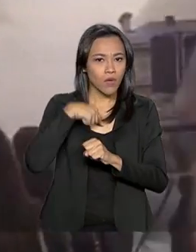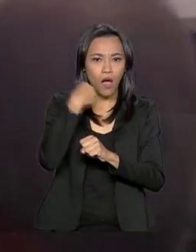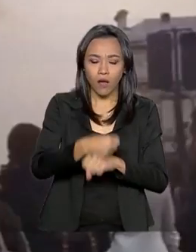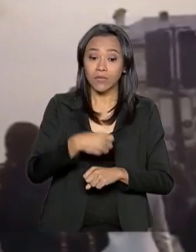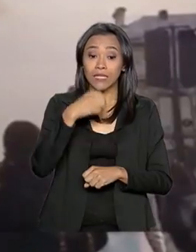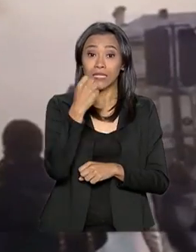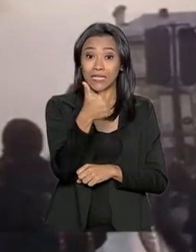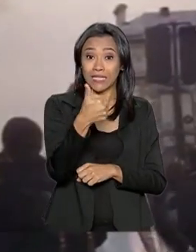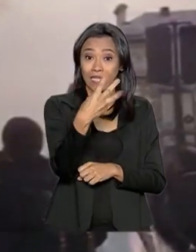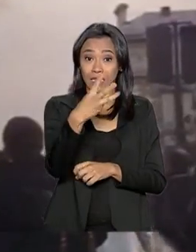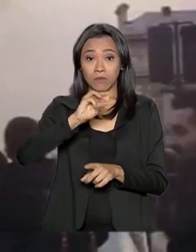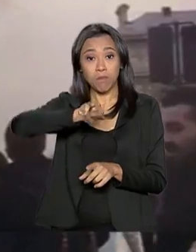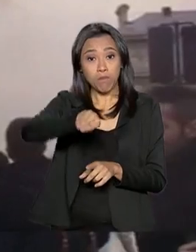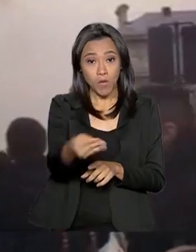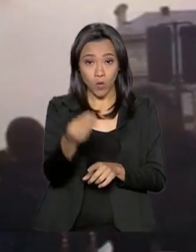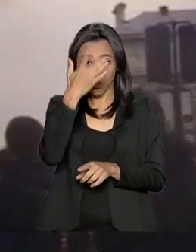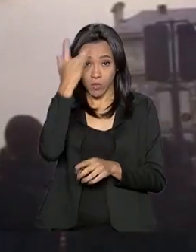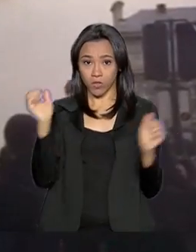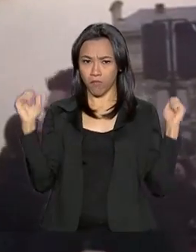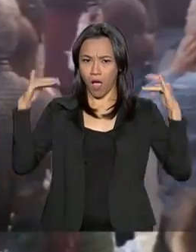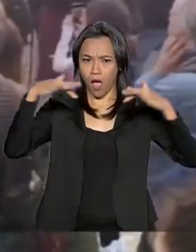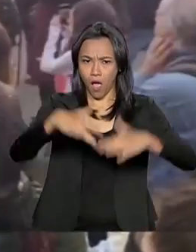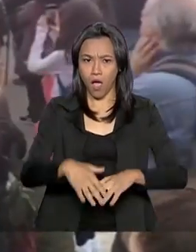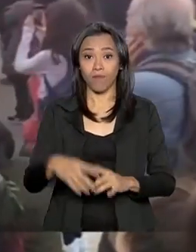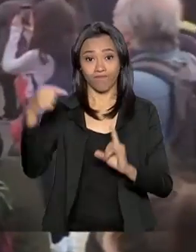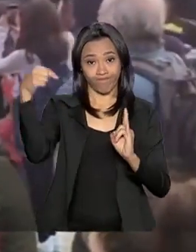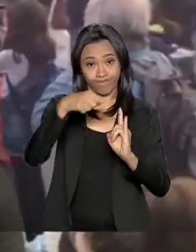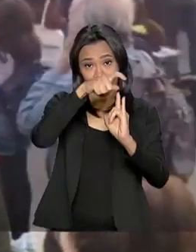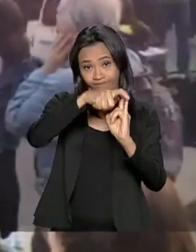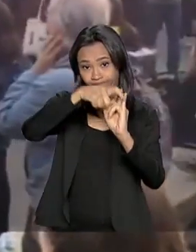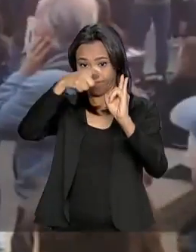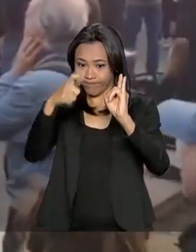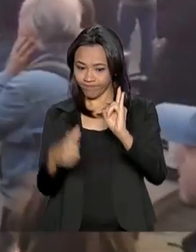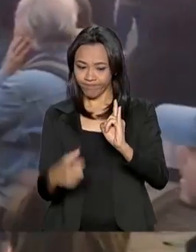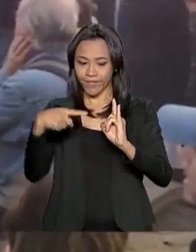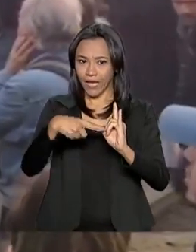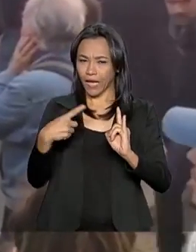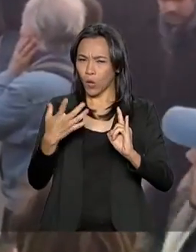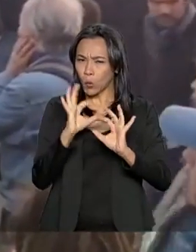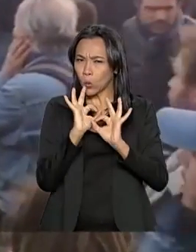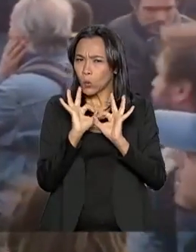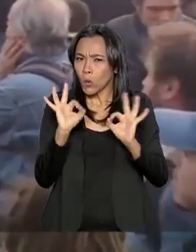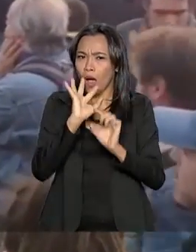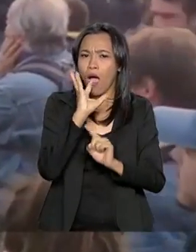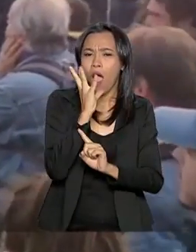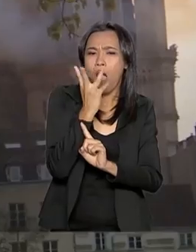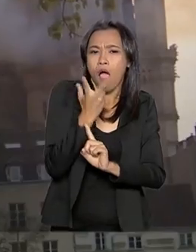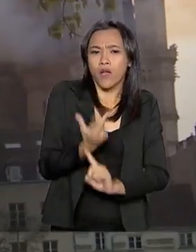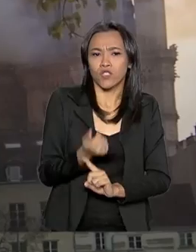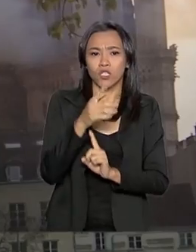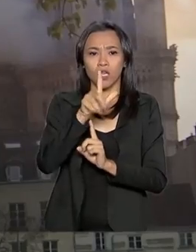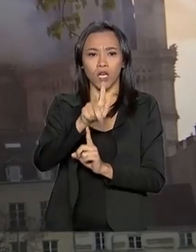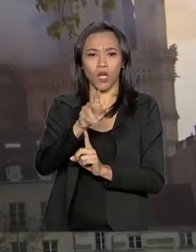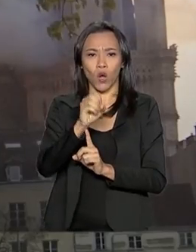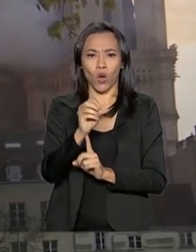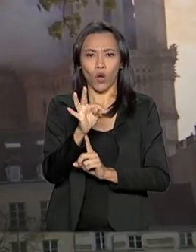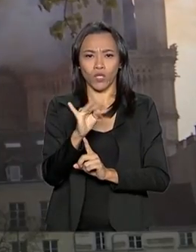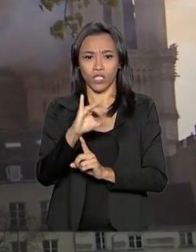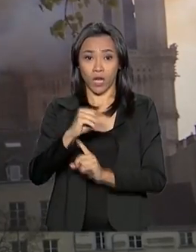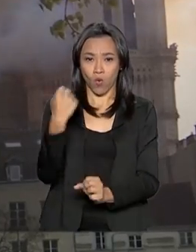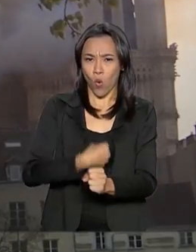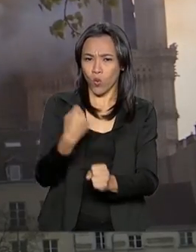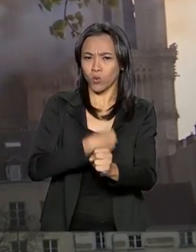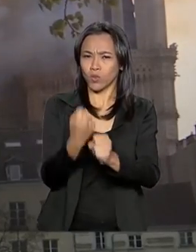13 milhões de pessoas, a Notre-Dame é considerada uma obra-prima da arte gótica. Sua construção começou no